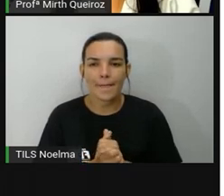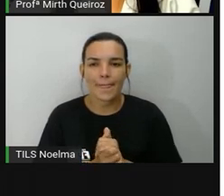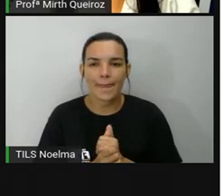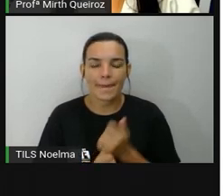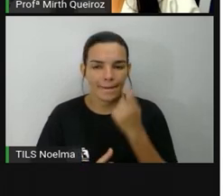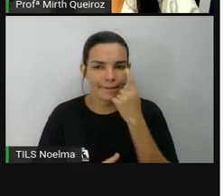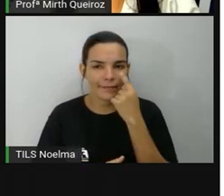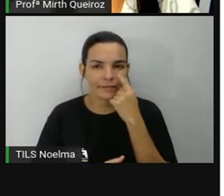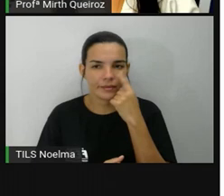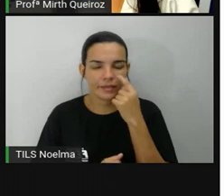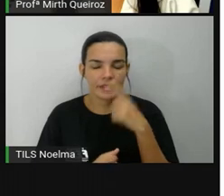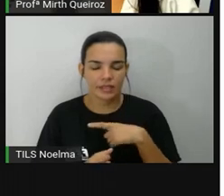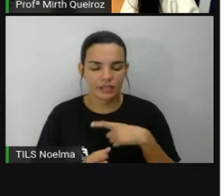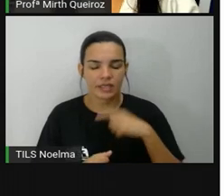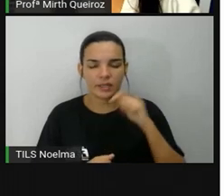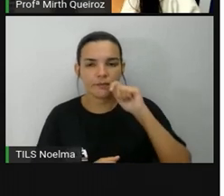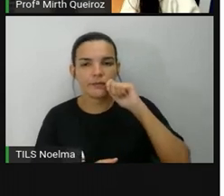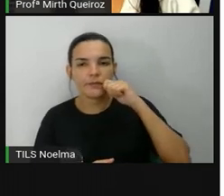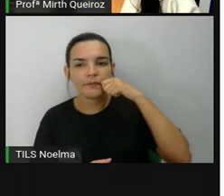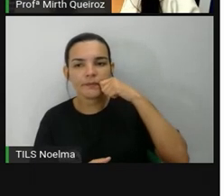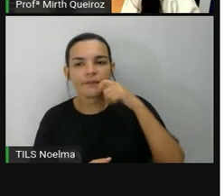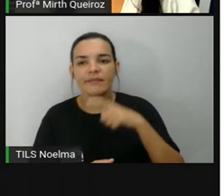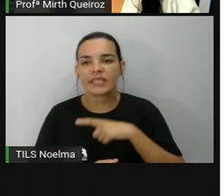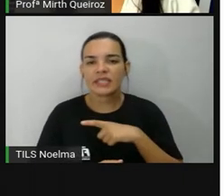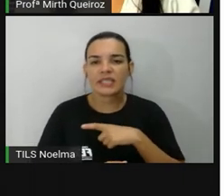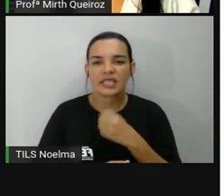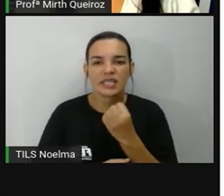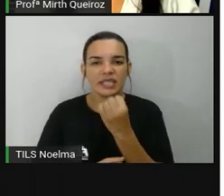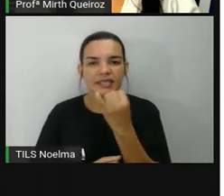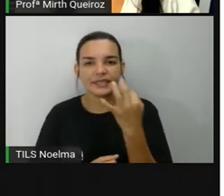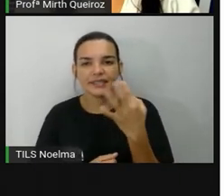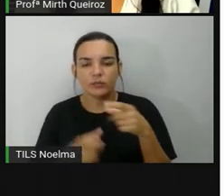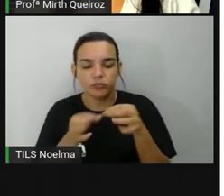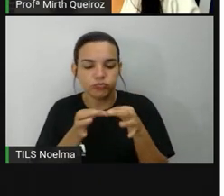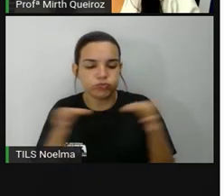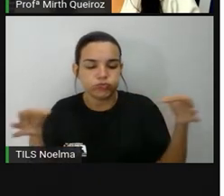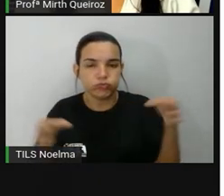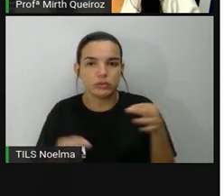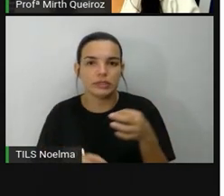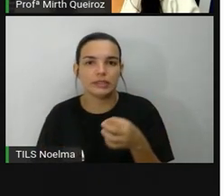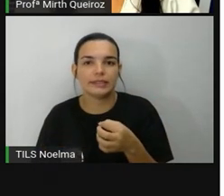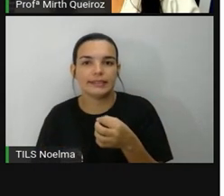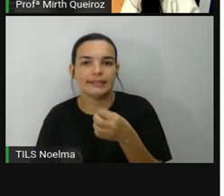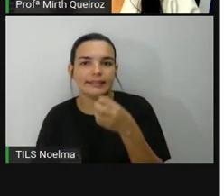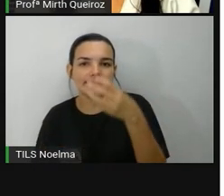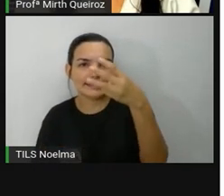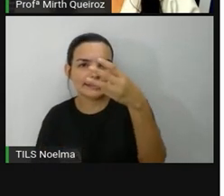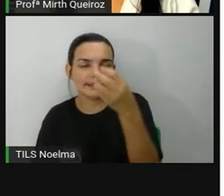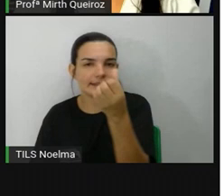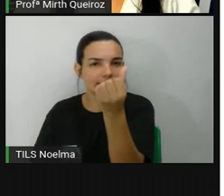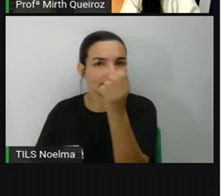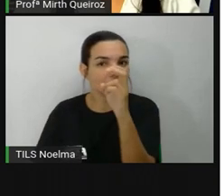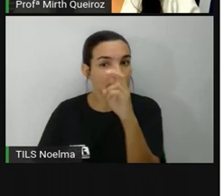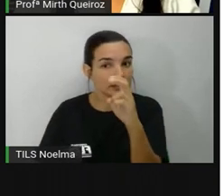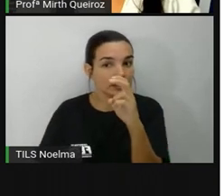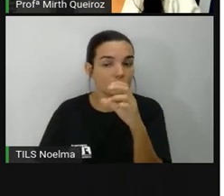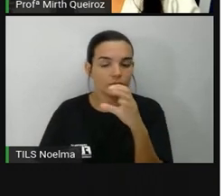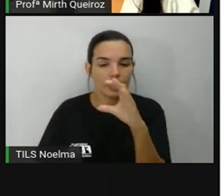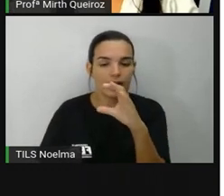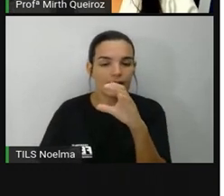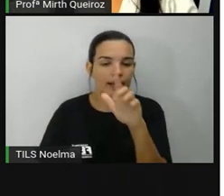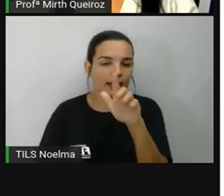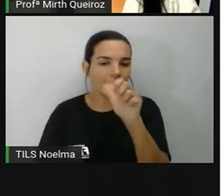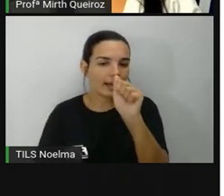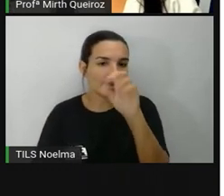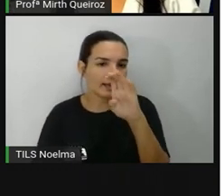poderia ser uma padaria aqui no local, nós temos aí 348 metros de distância. E dela até a